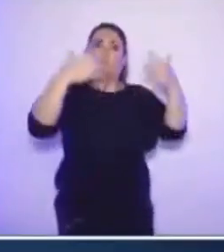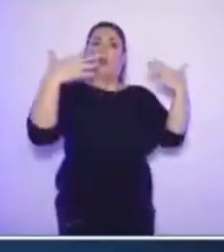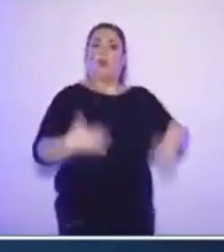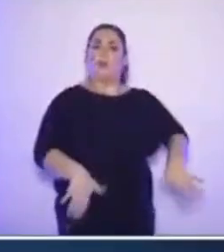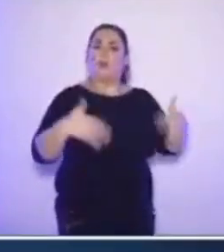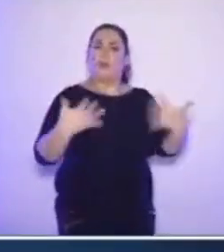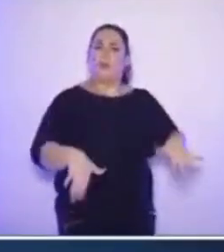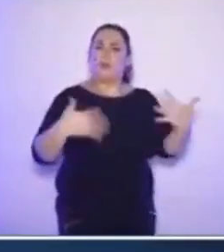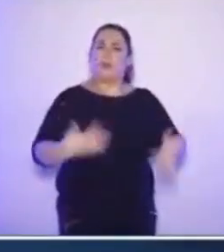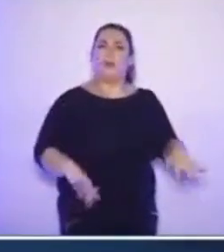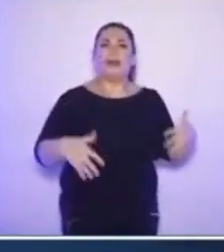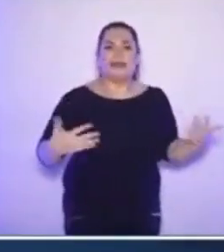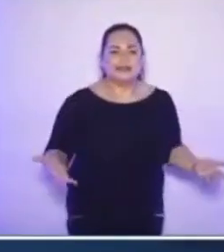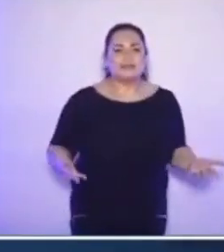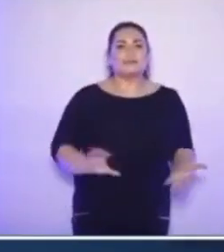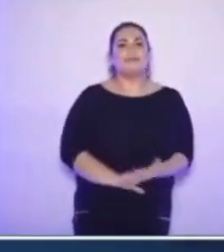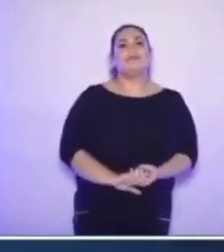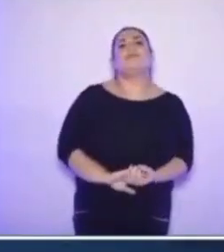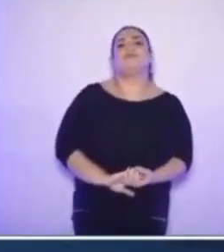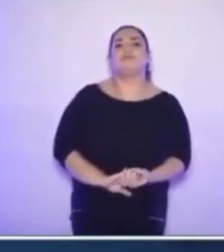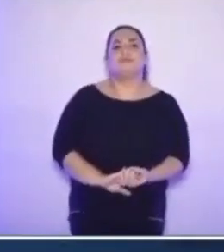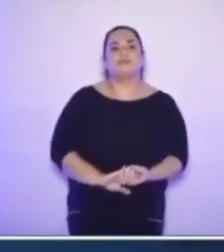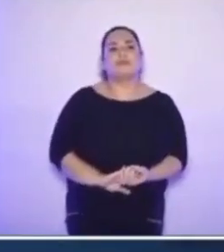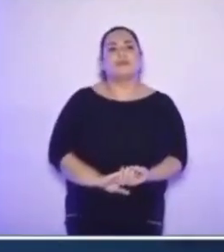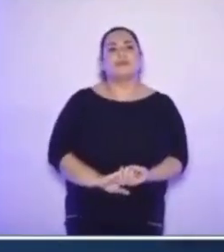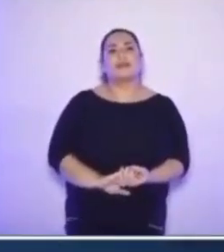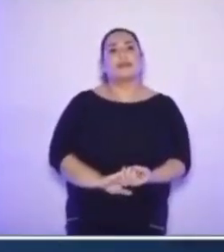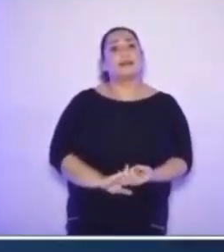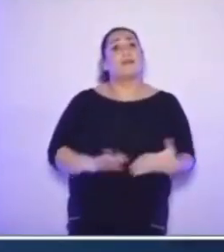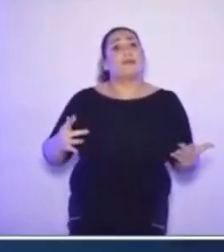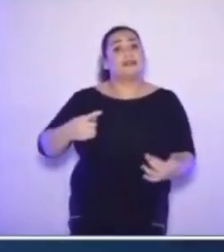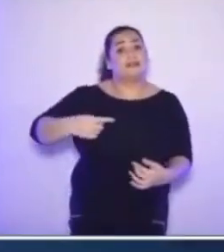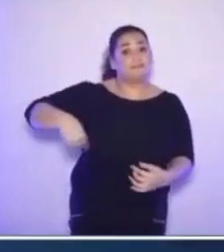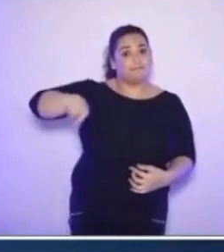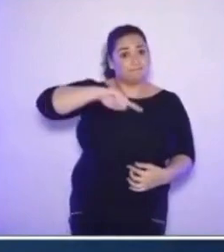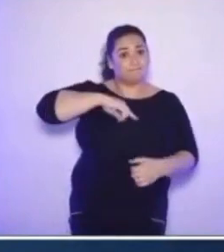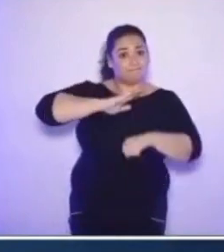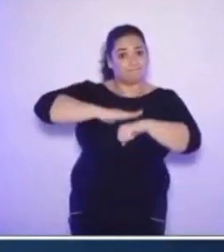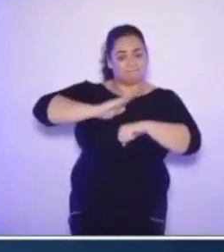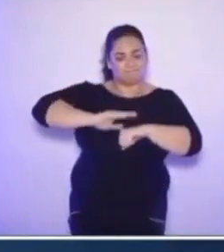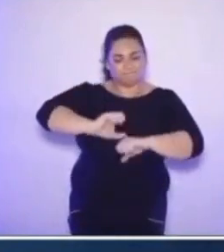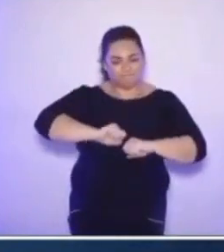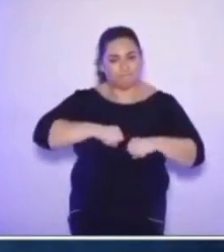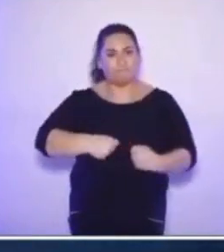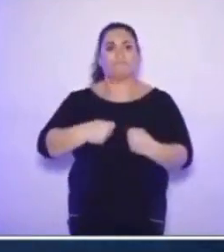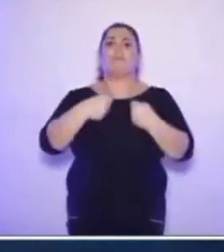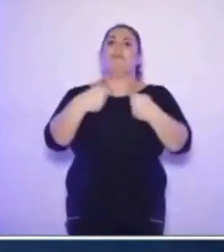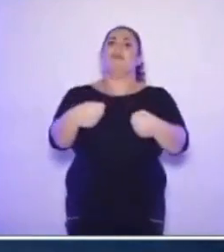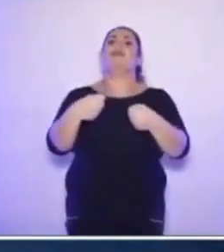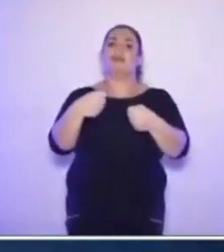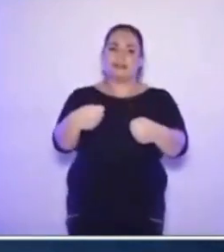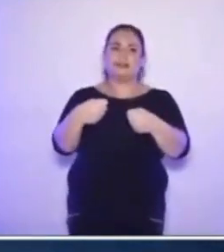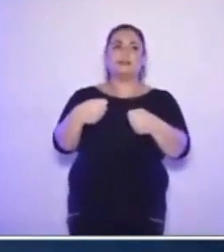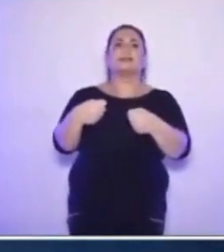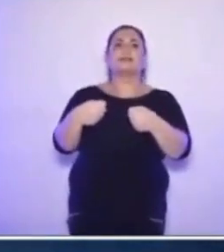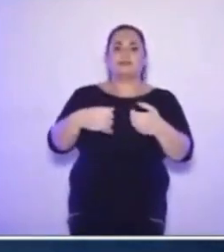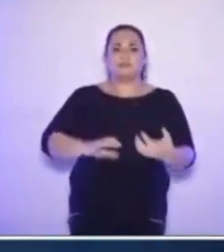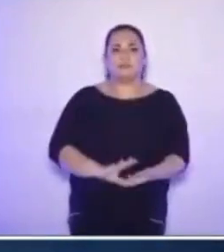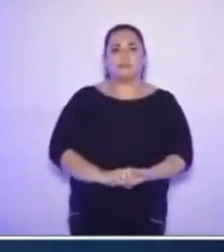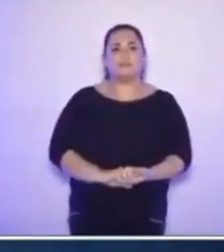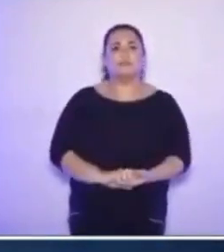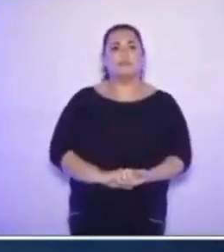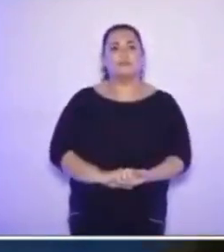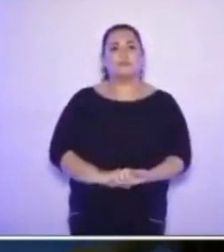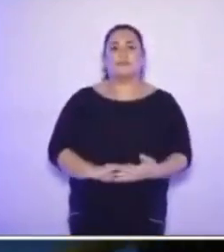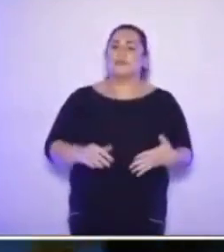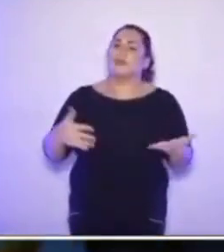seja a minha trincheira de luta, contem comigo. Contem com o meu empenho, com minha dedicação, com minha garra. Porque não precisa